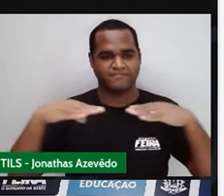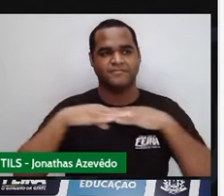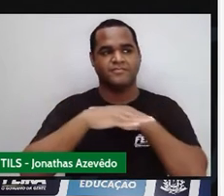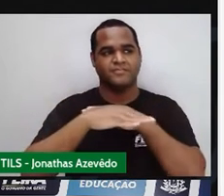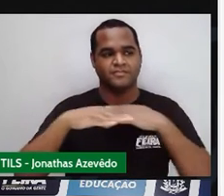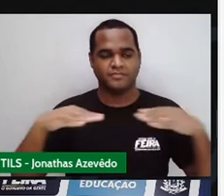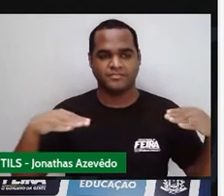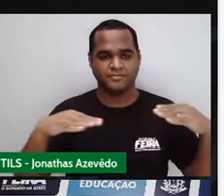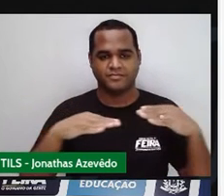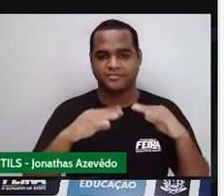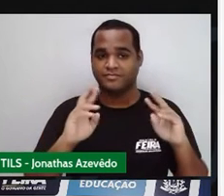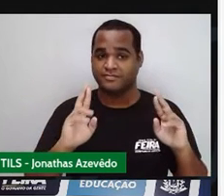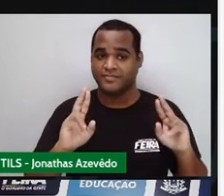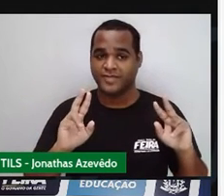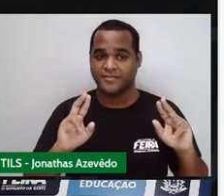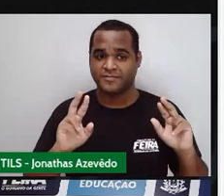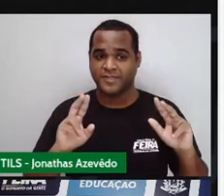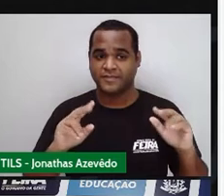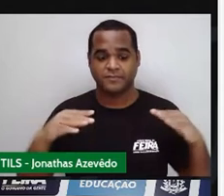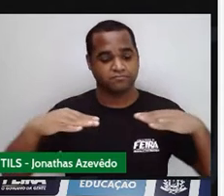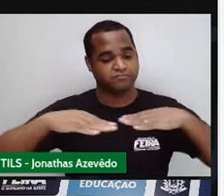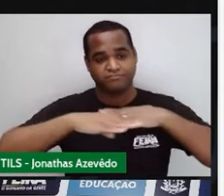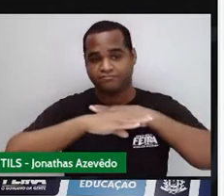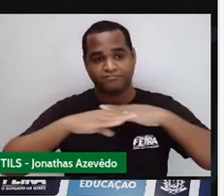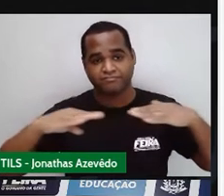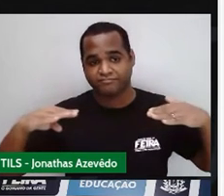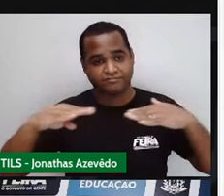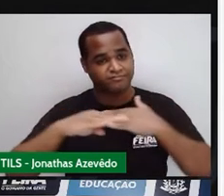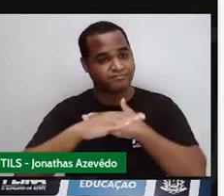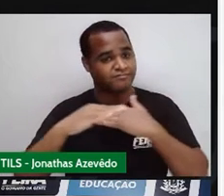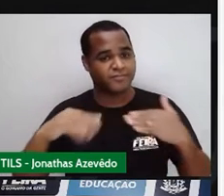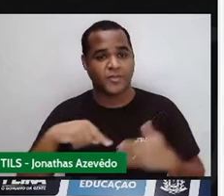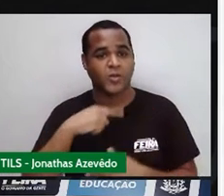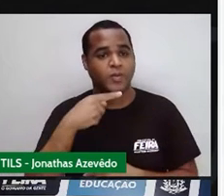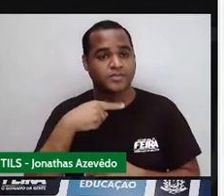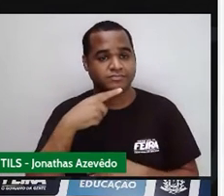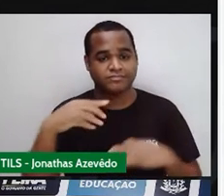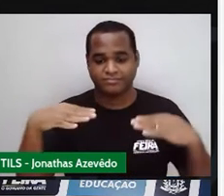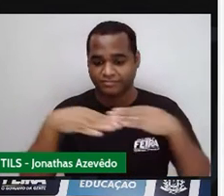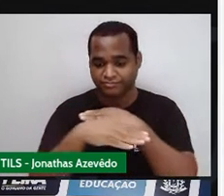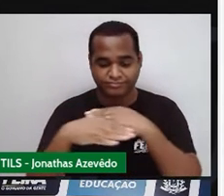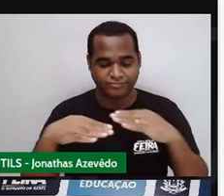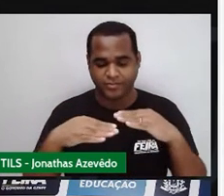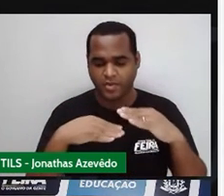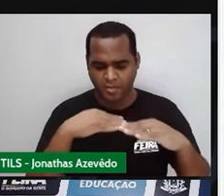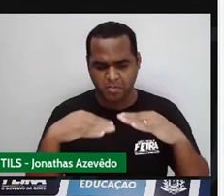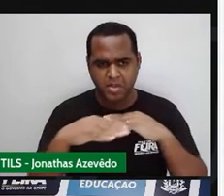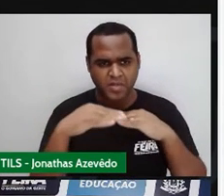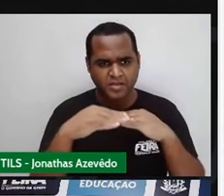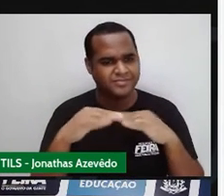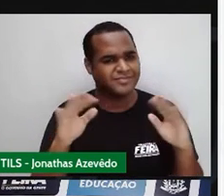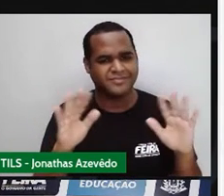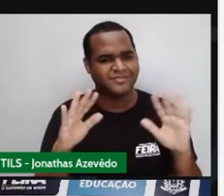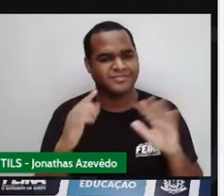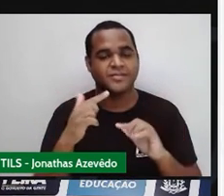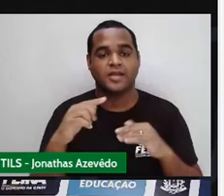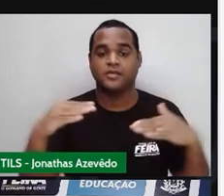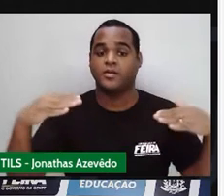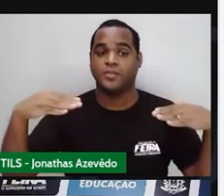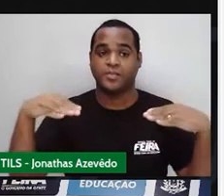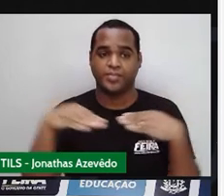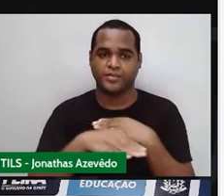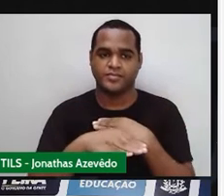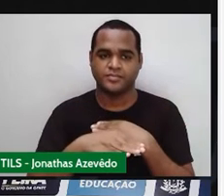não se toca na outra. Uma via não se cruza na outra, tá? Então, isso são lados paralelos.